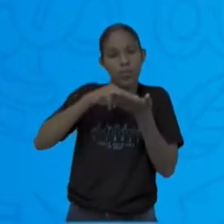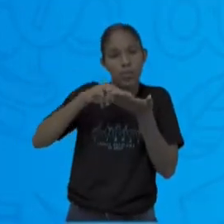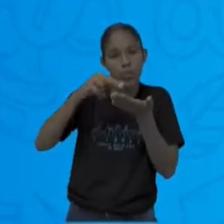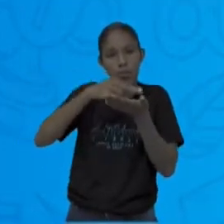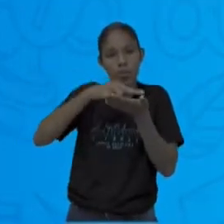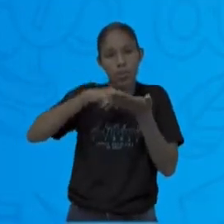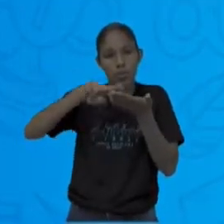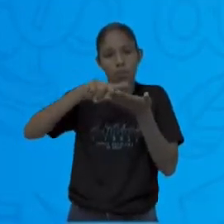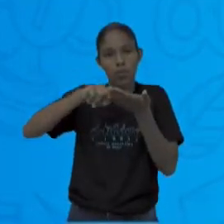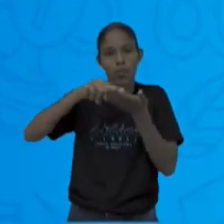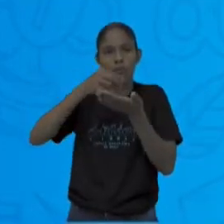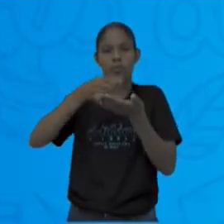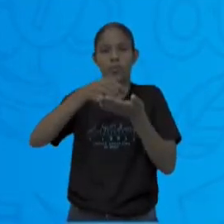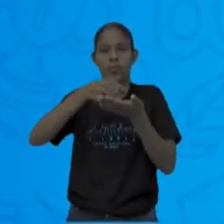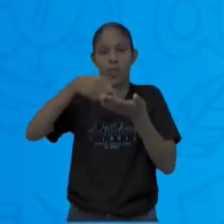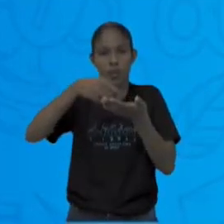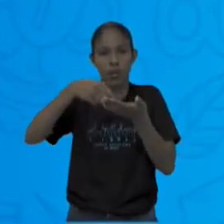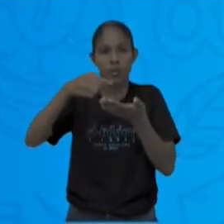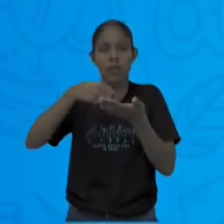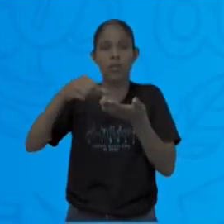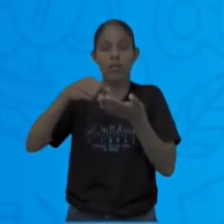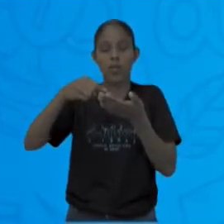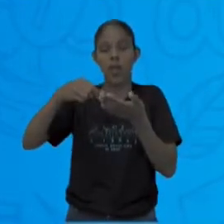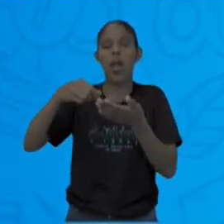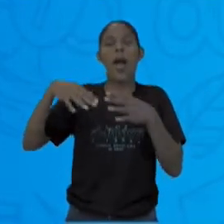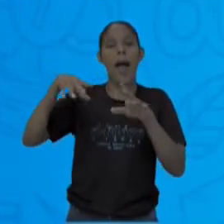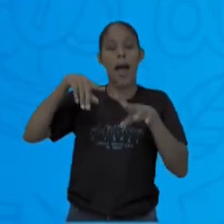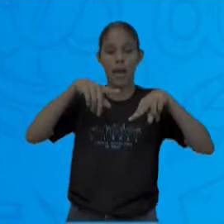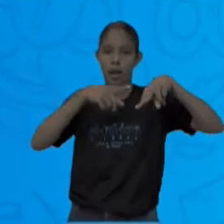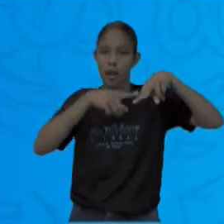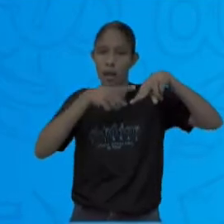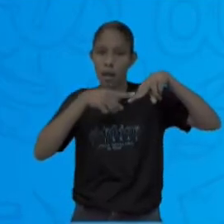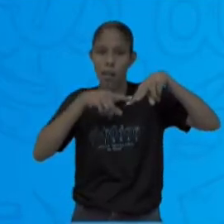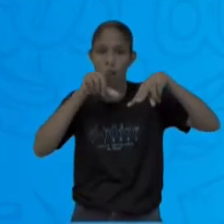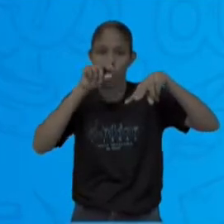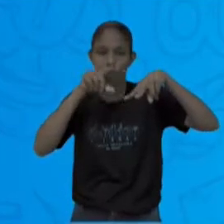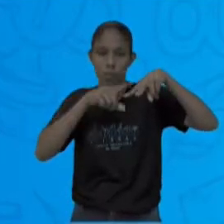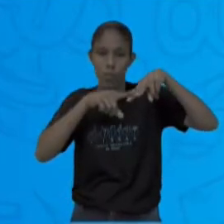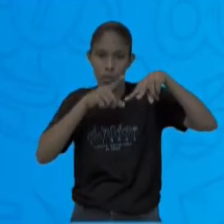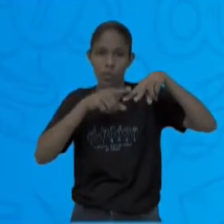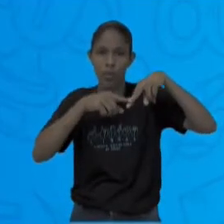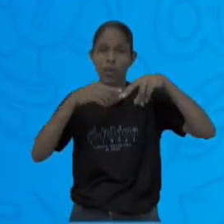mensagem para outras cidades, para comunicar com a pessoa.